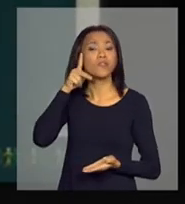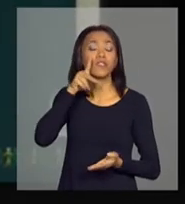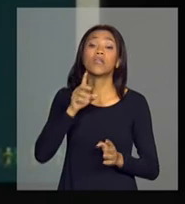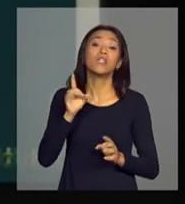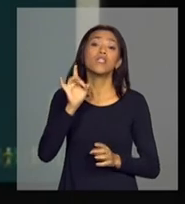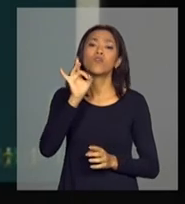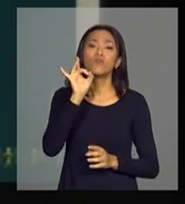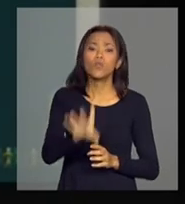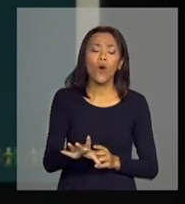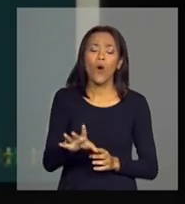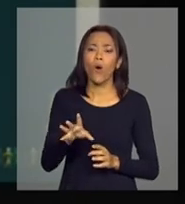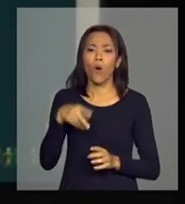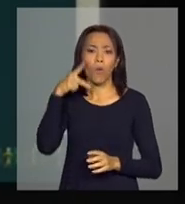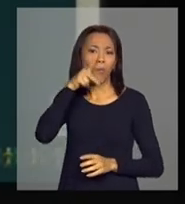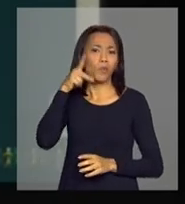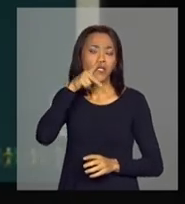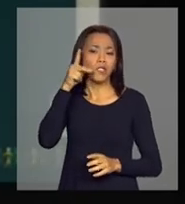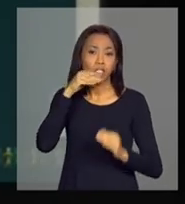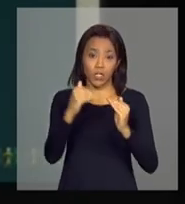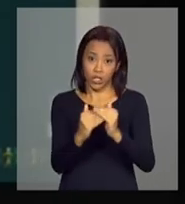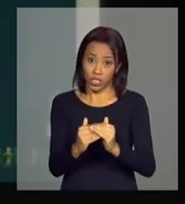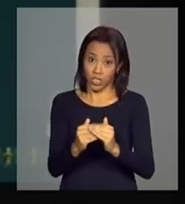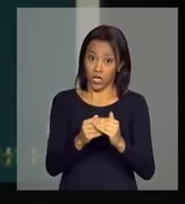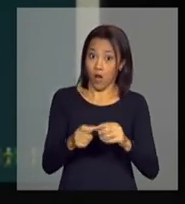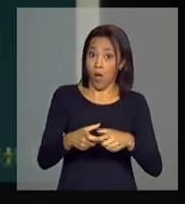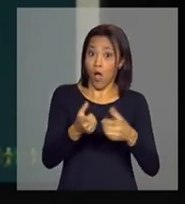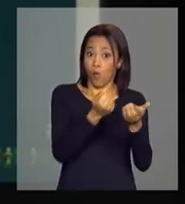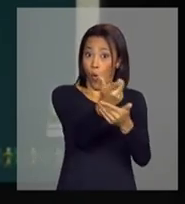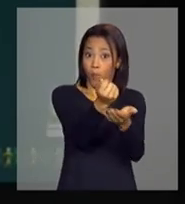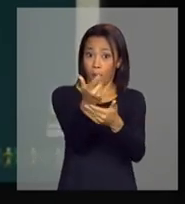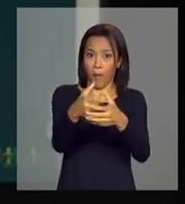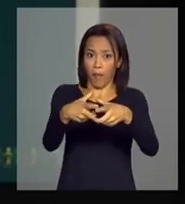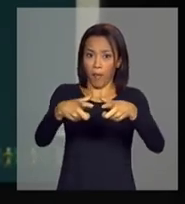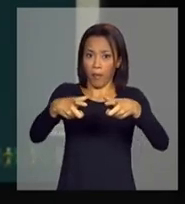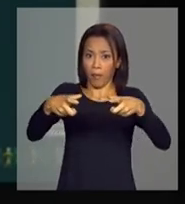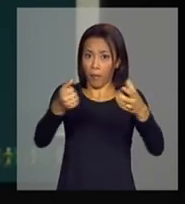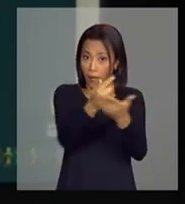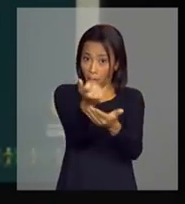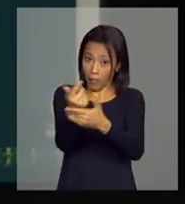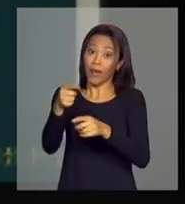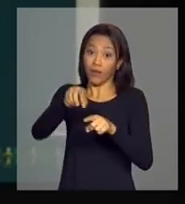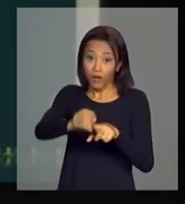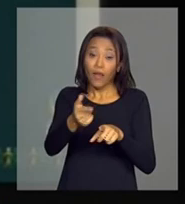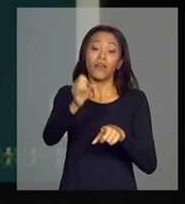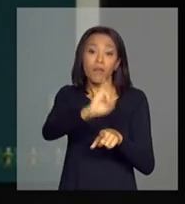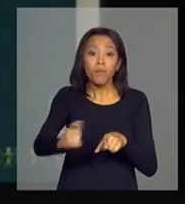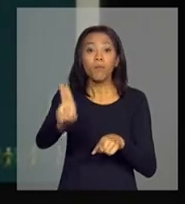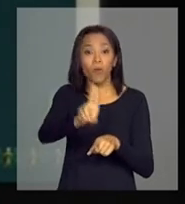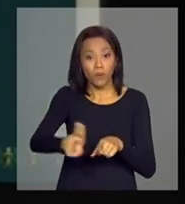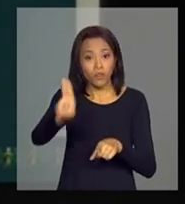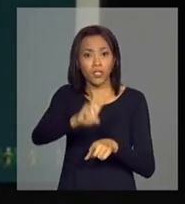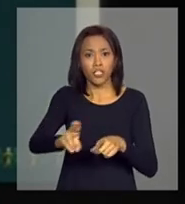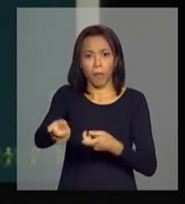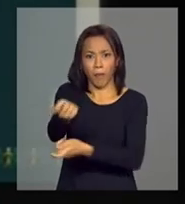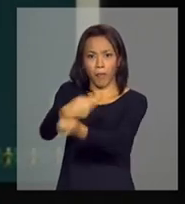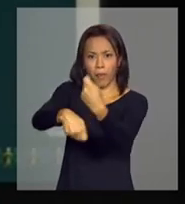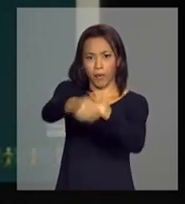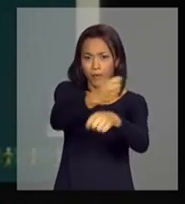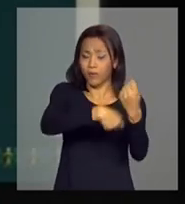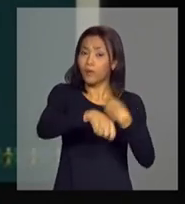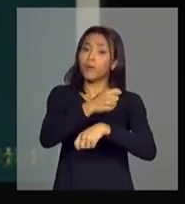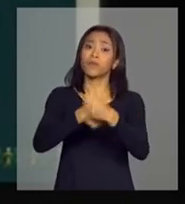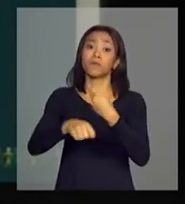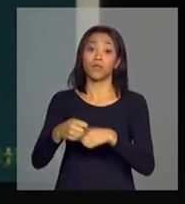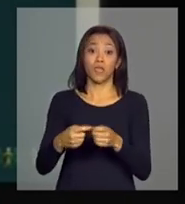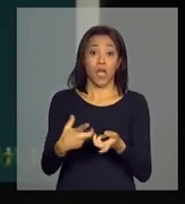apenas uma política de aumento do consumo, ainda que o consumo tenha tido um papel muito importante na dinamização da economia nesse período,